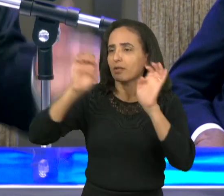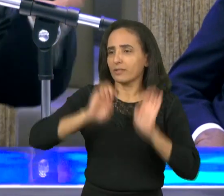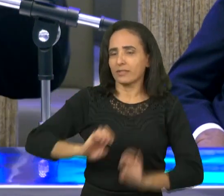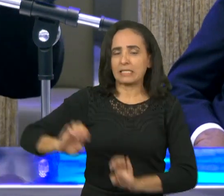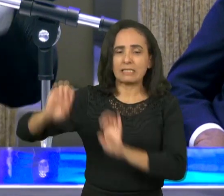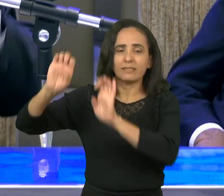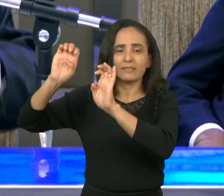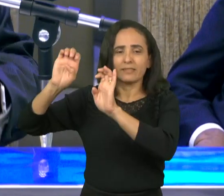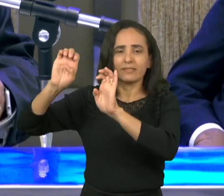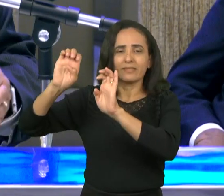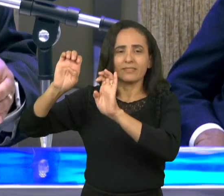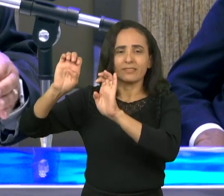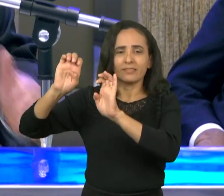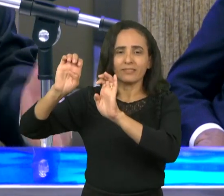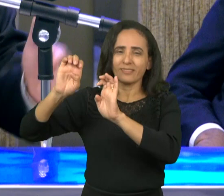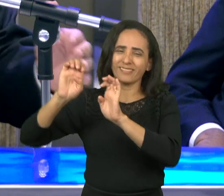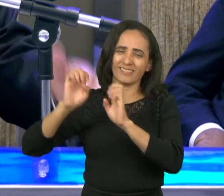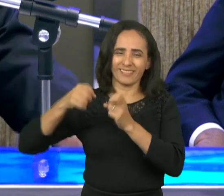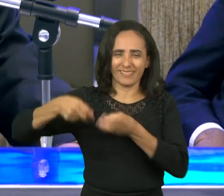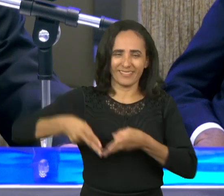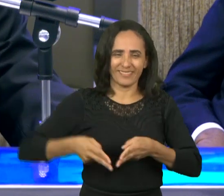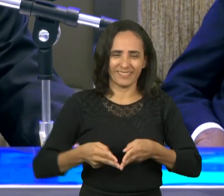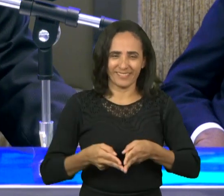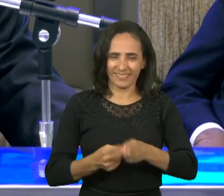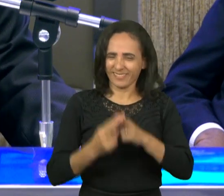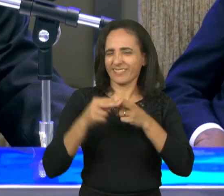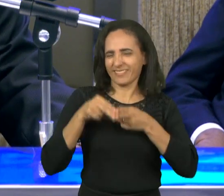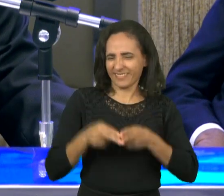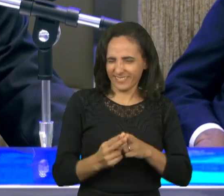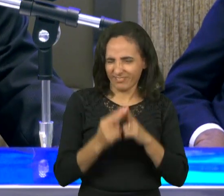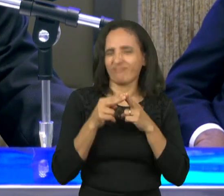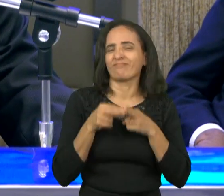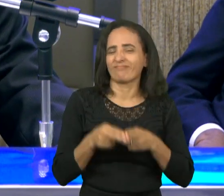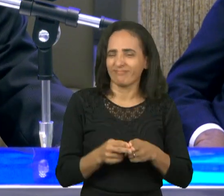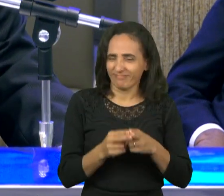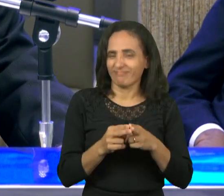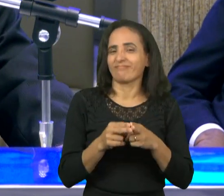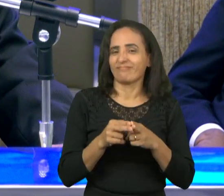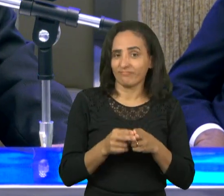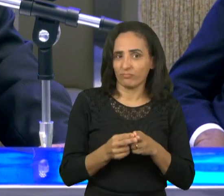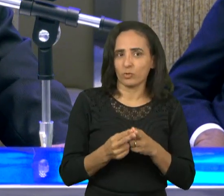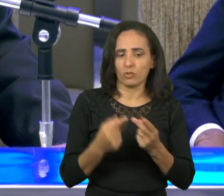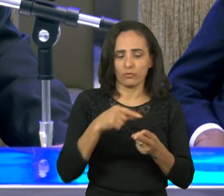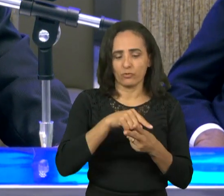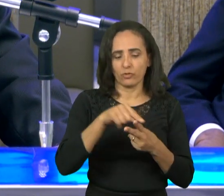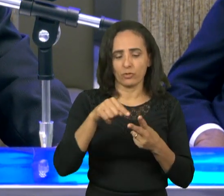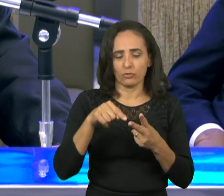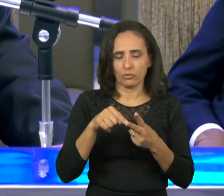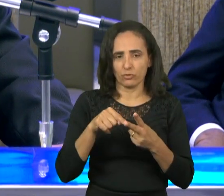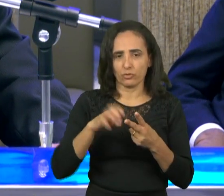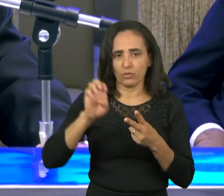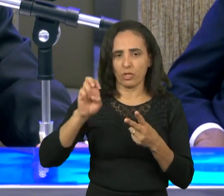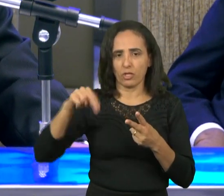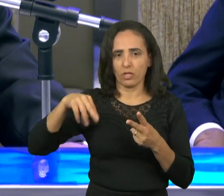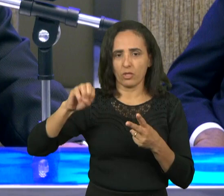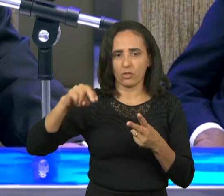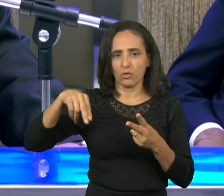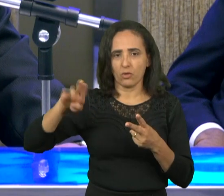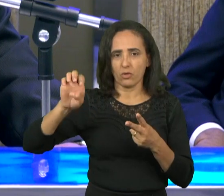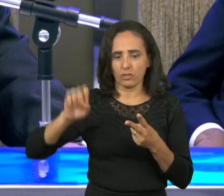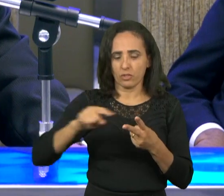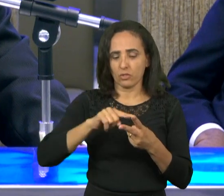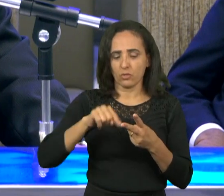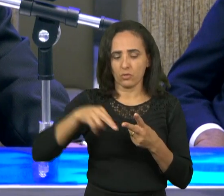foi Noé ambos apesar de viverem em um tempo de tanta maldade e corrupção no mundo